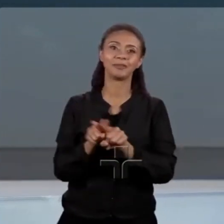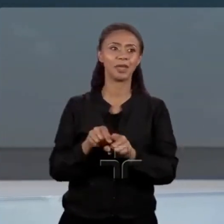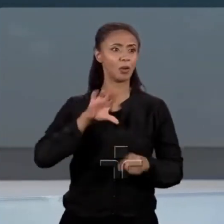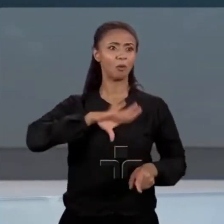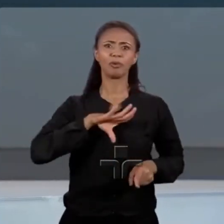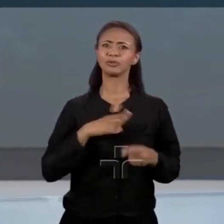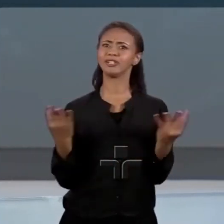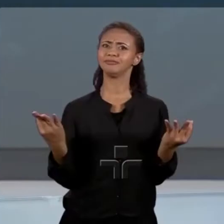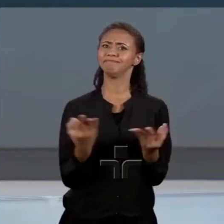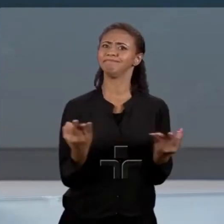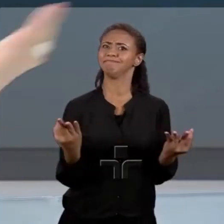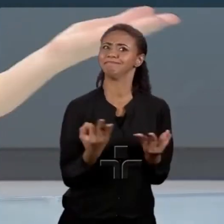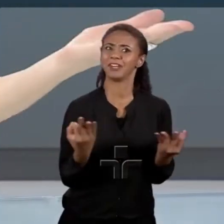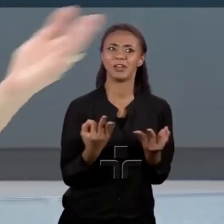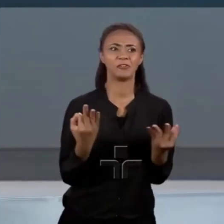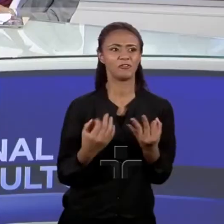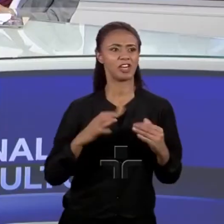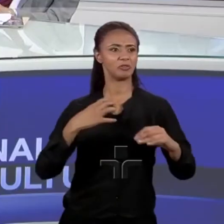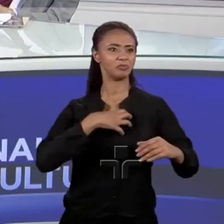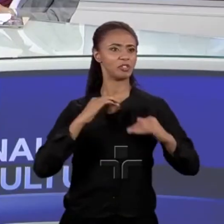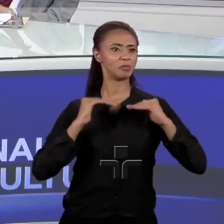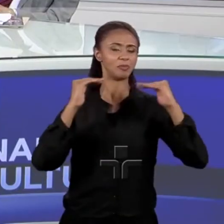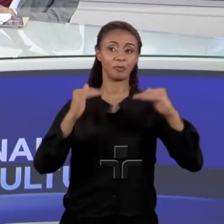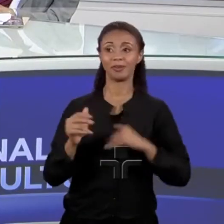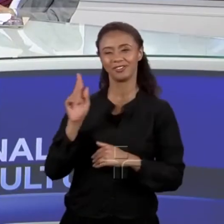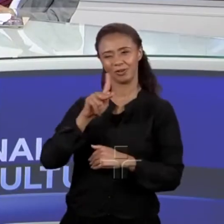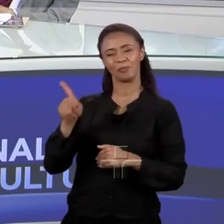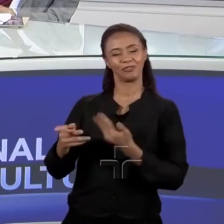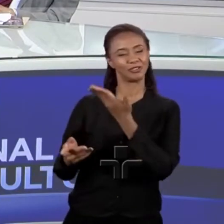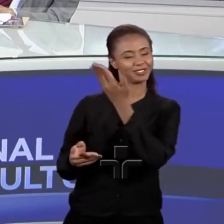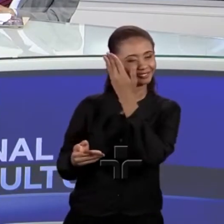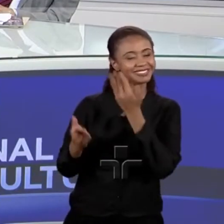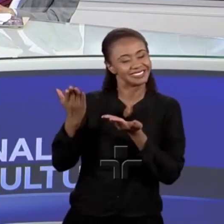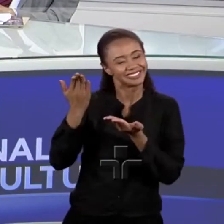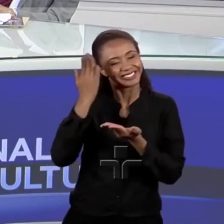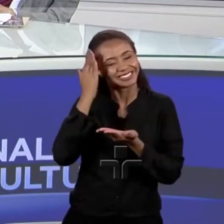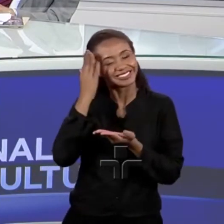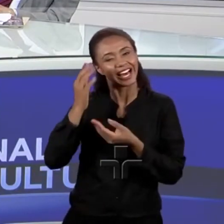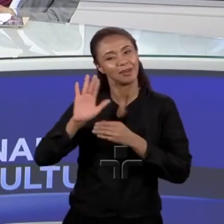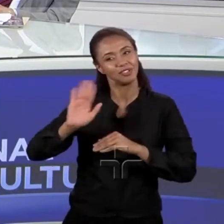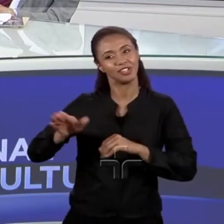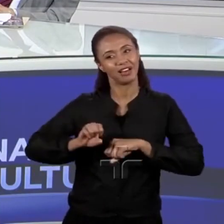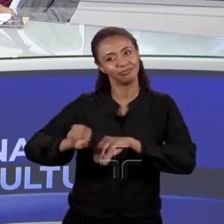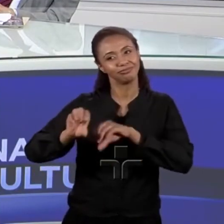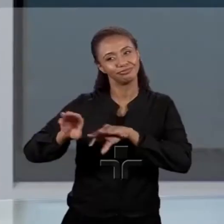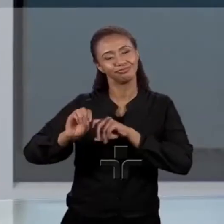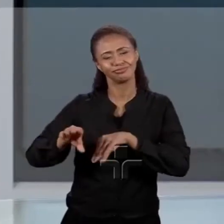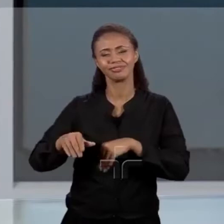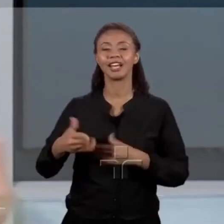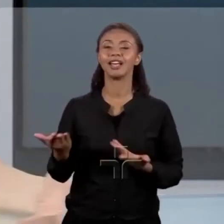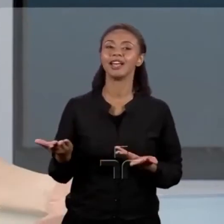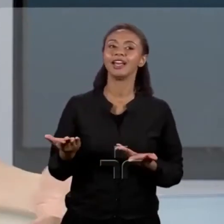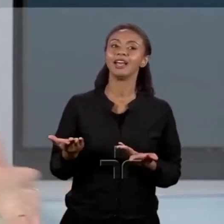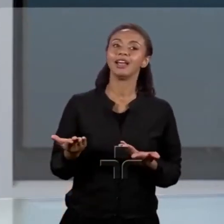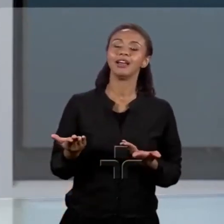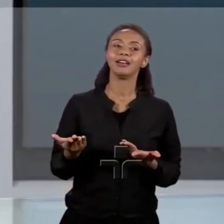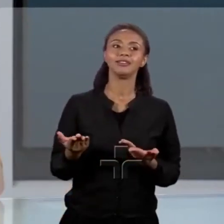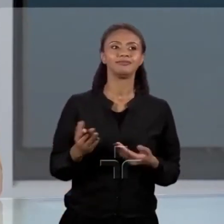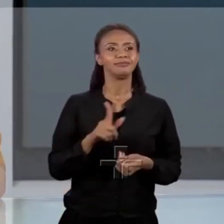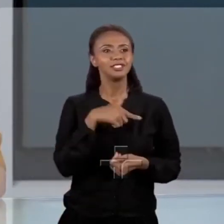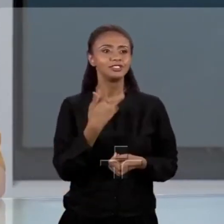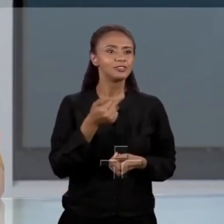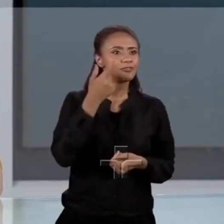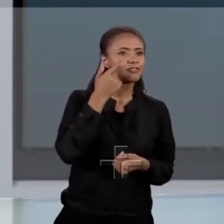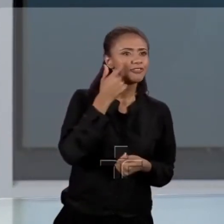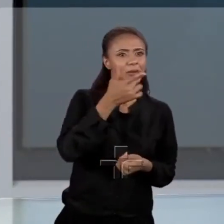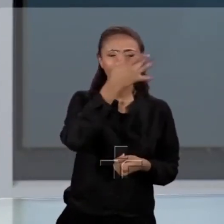impecável dela, né? A gente, enfim, o professor deu aula durante tanto tempo, dá aula. E a gente acompanha tantas pessoas que têm ali uma